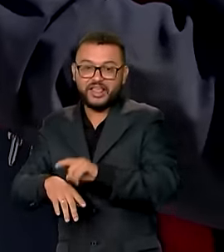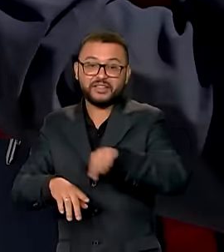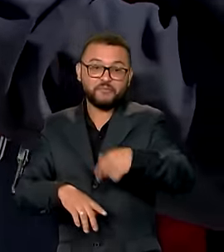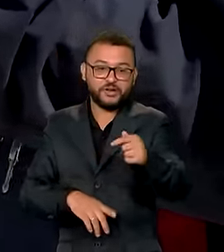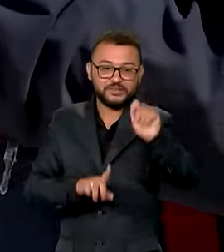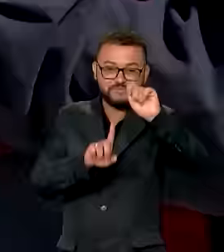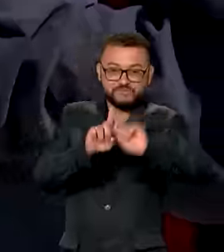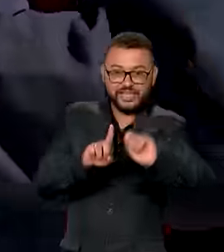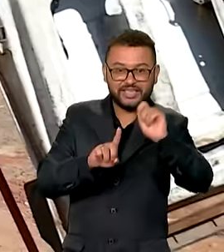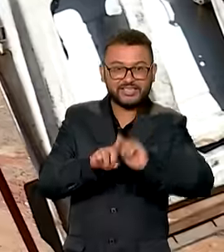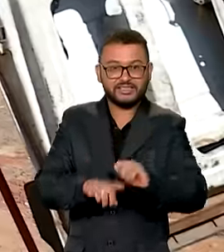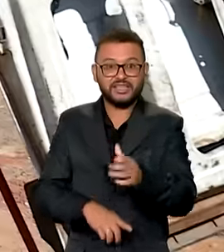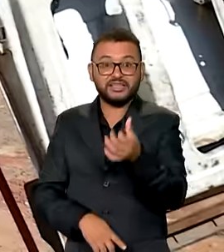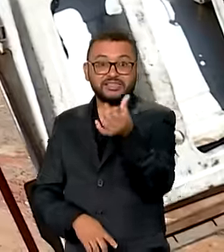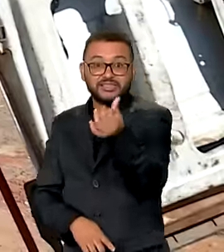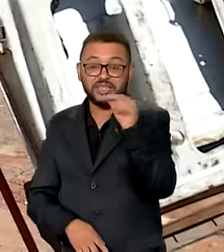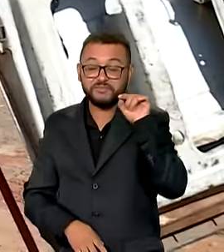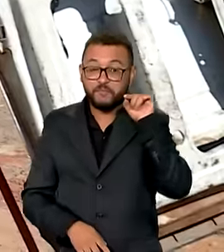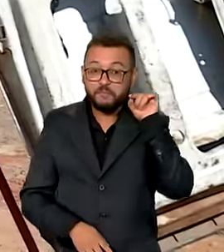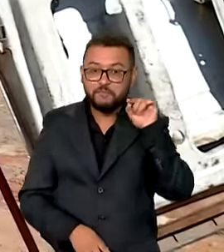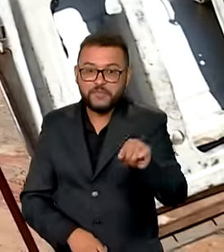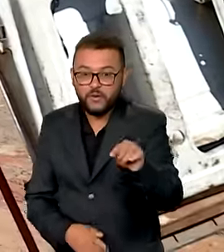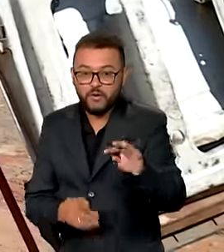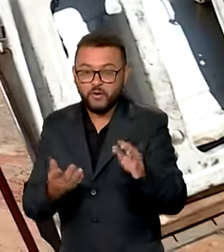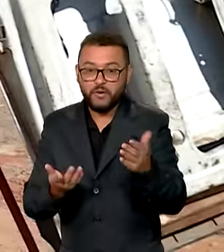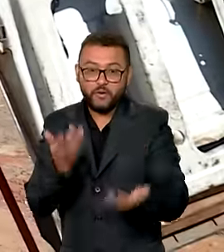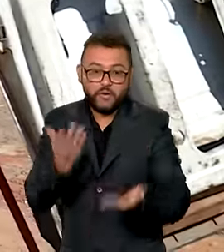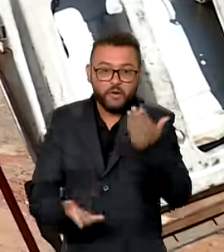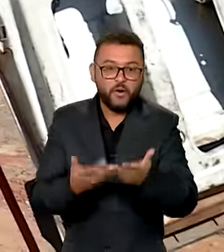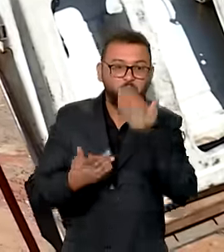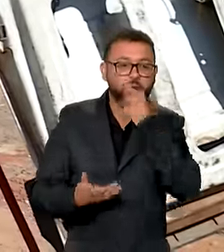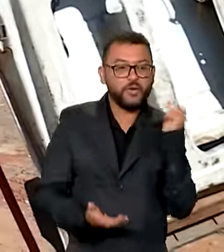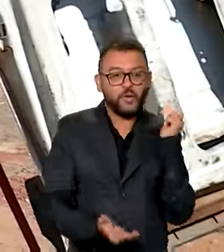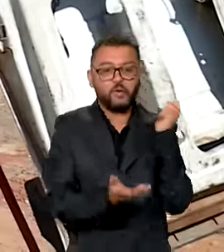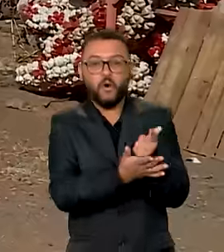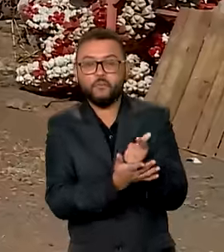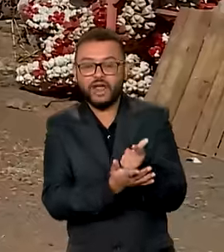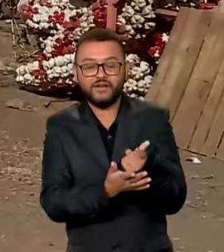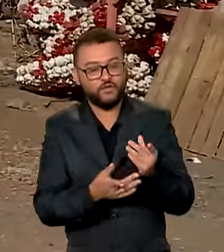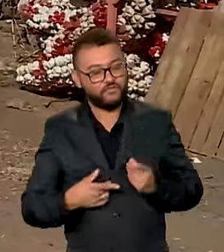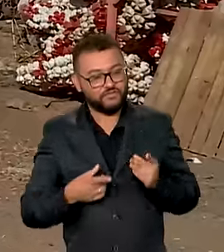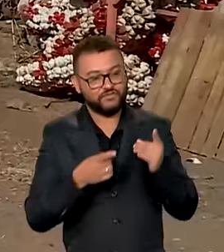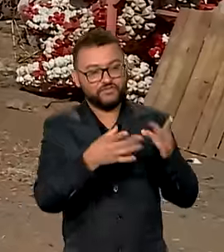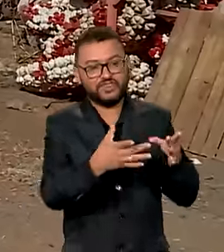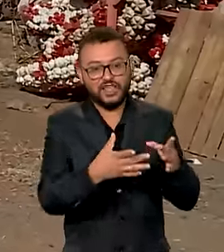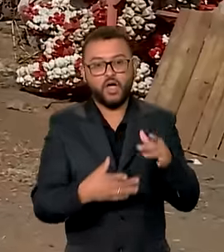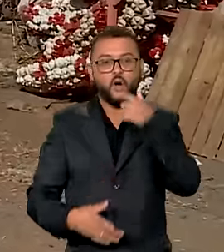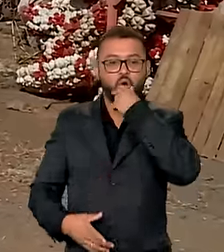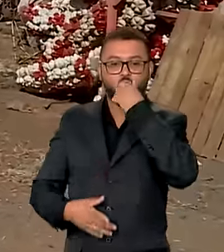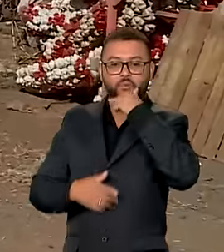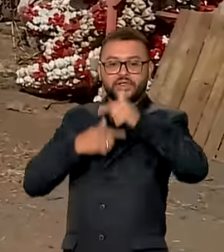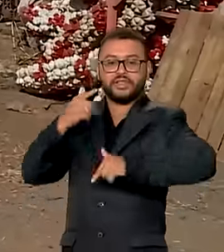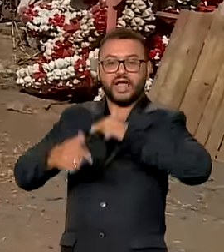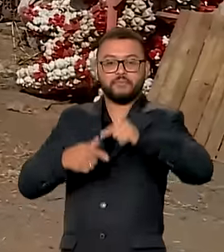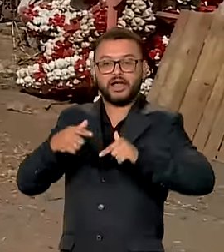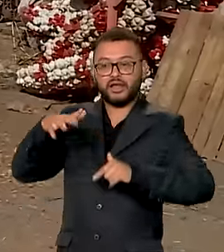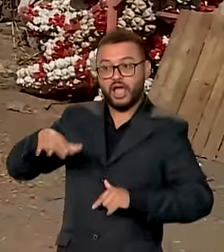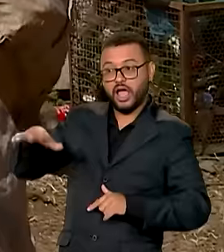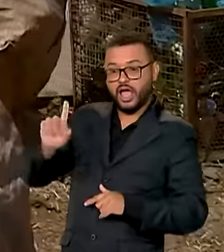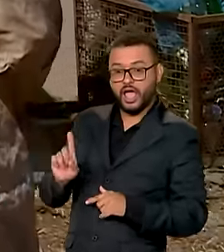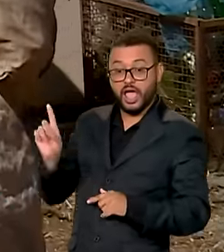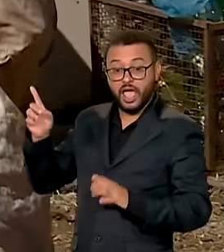mês, entrego mais de 6 mil quilos de papel para os caras que compram, para os compradores. Genilson presta serviços para essa